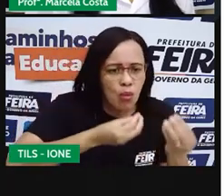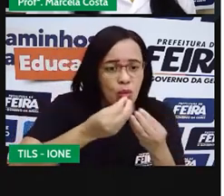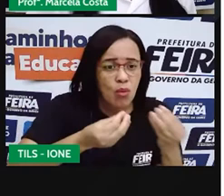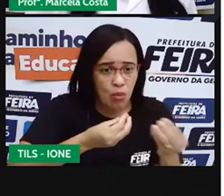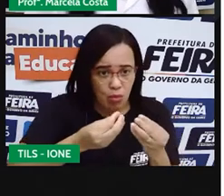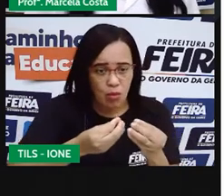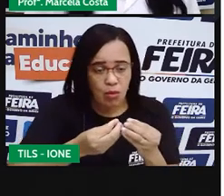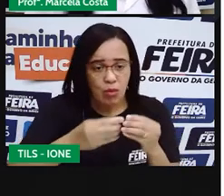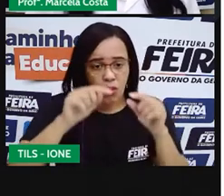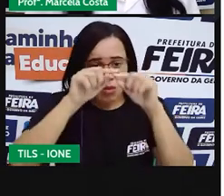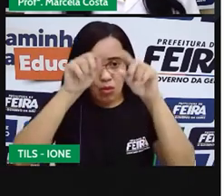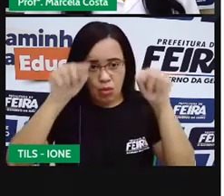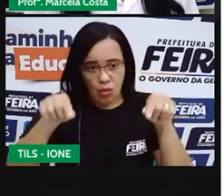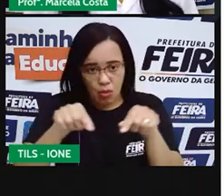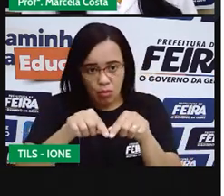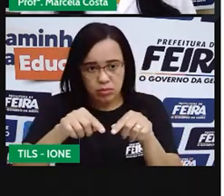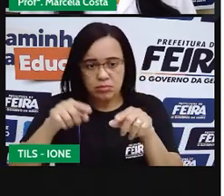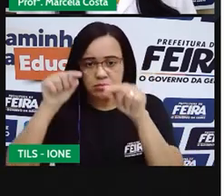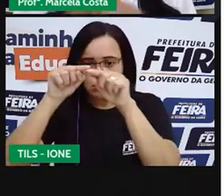coluna